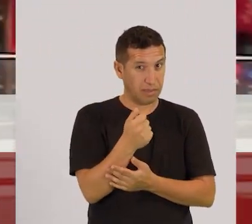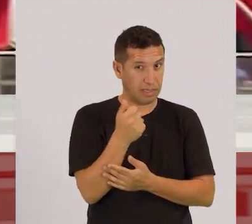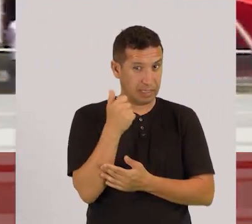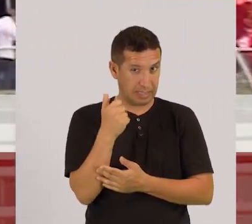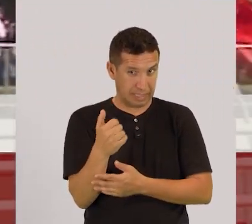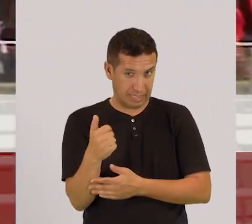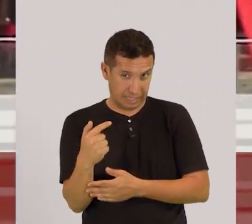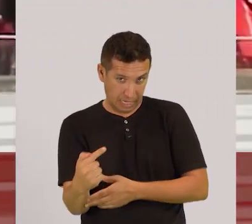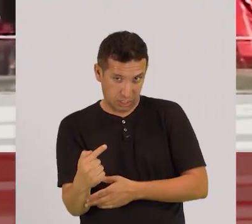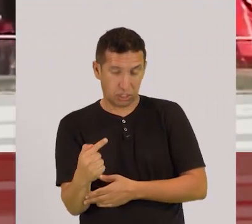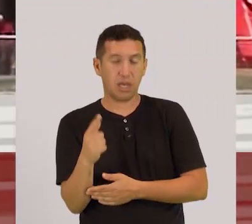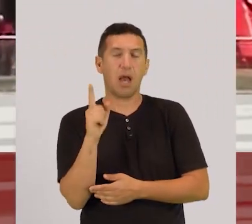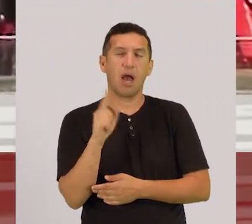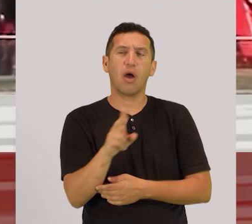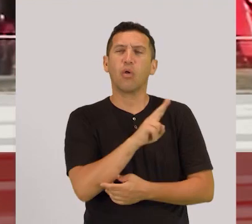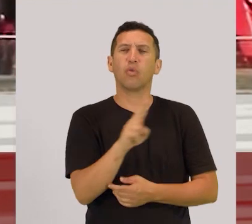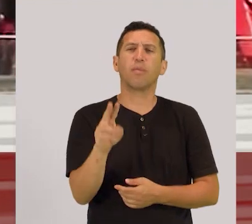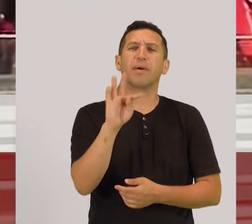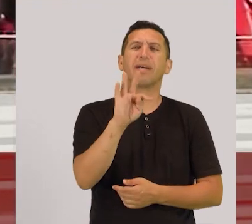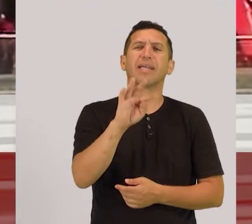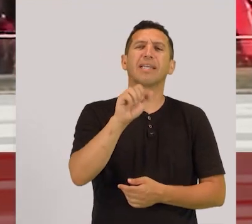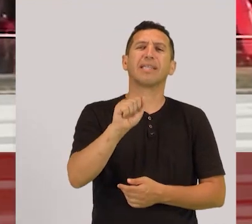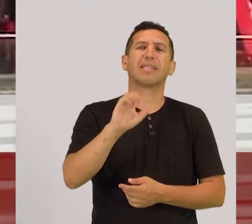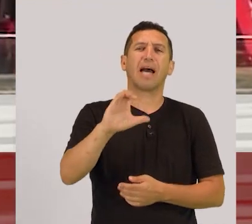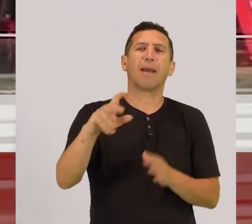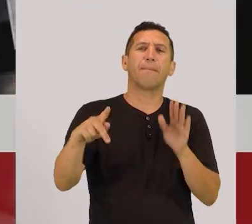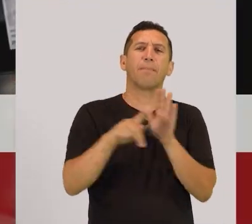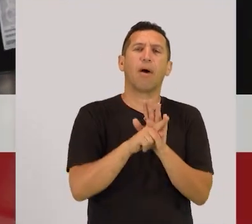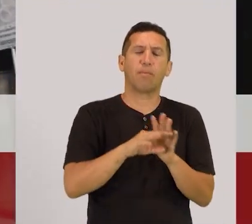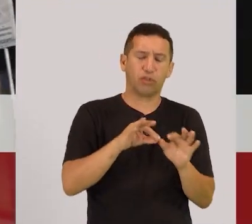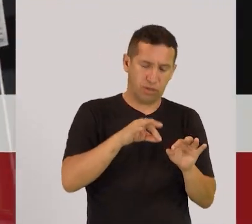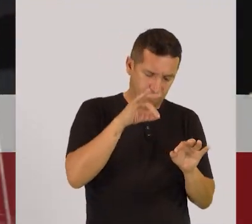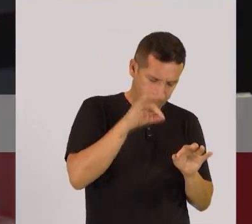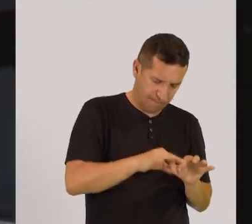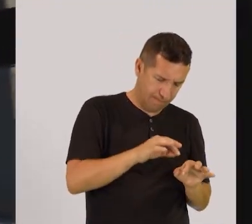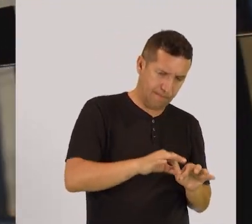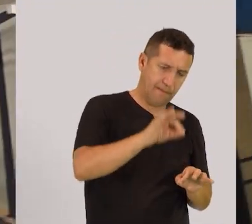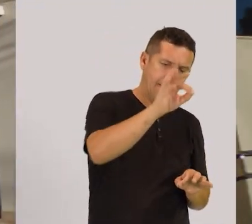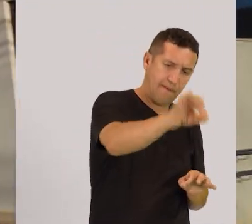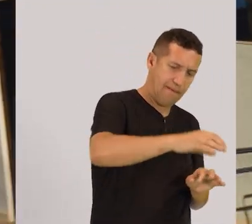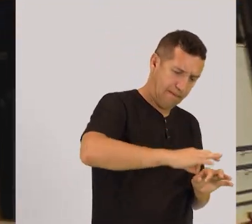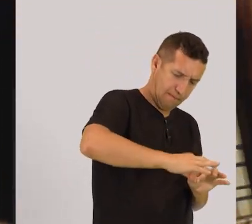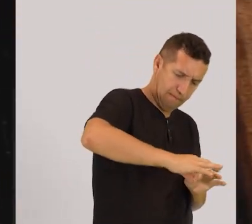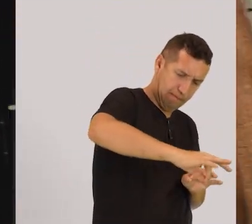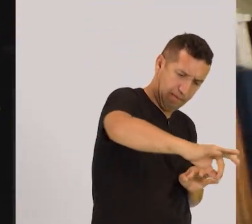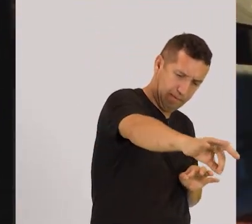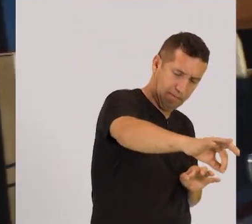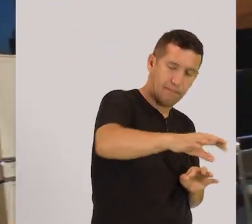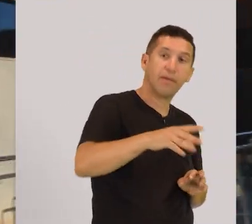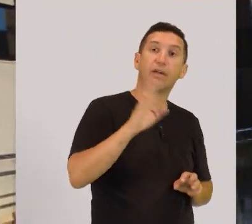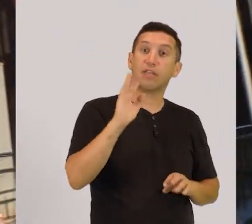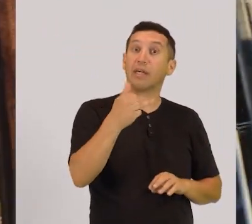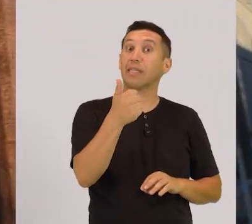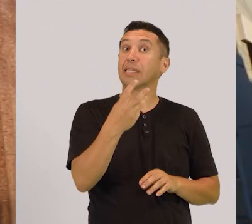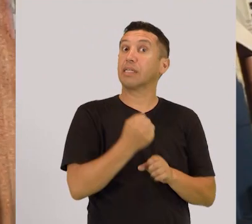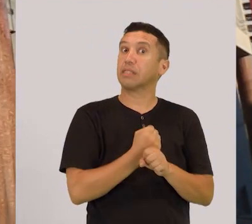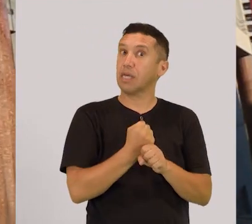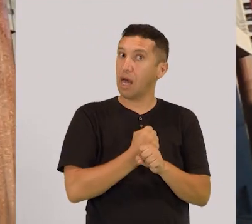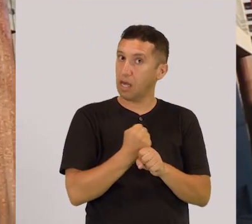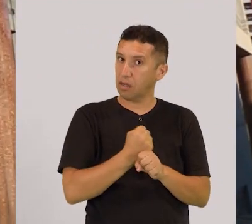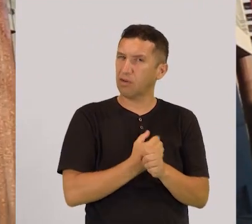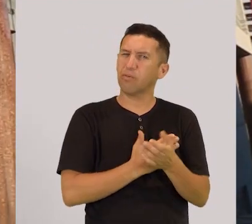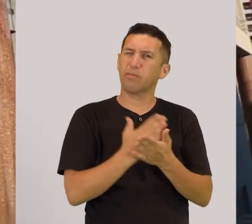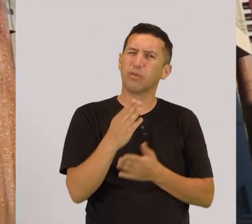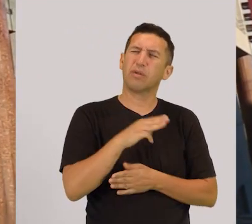um acordo que ficou conhecido como o TAC das Demarcações. Esse processo já corre na Justiça há 13 anos.